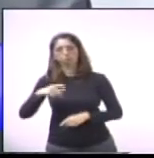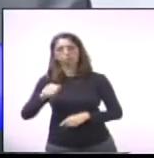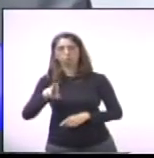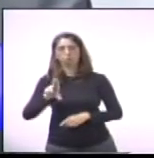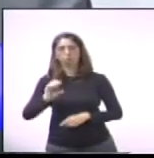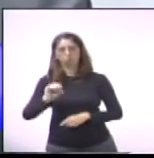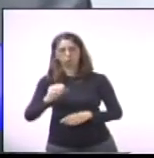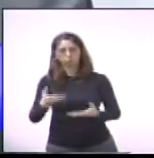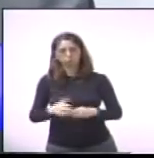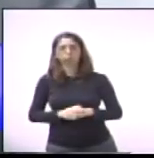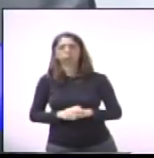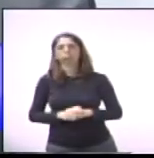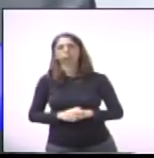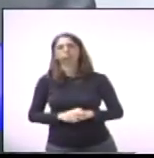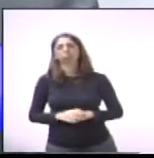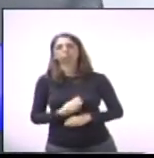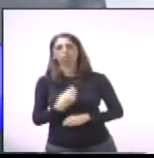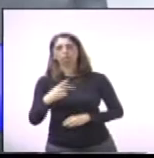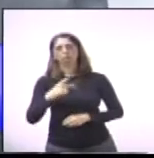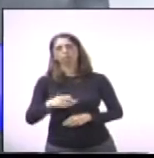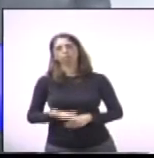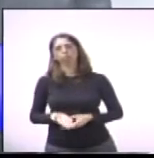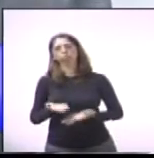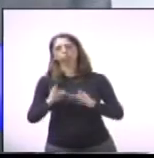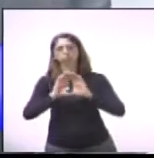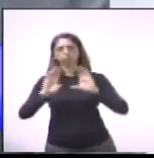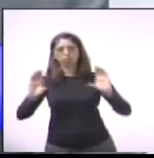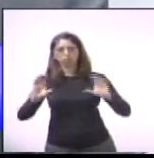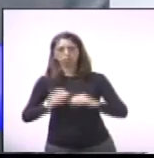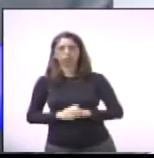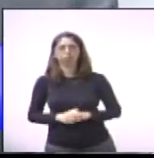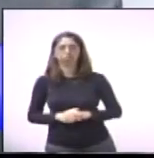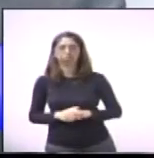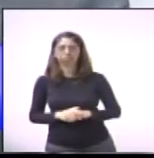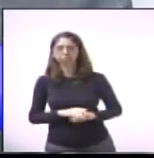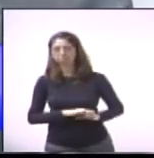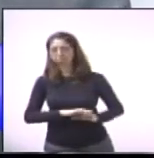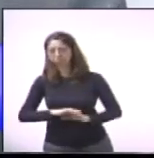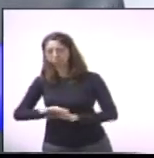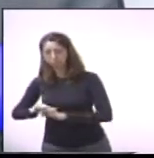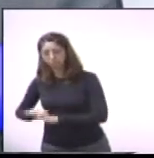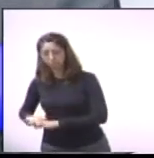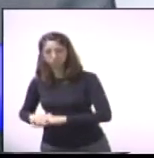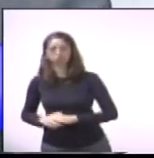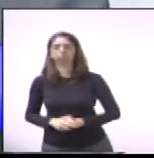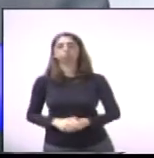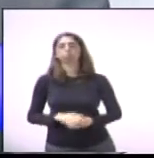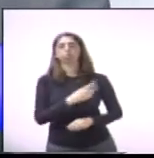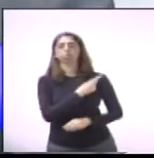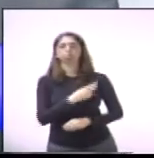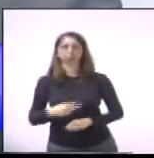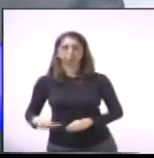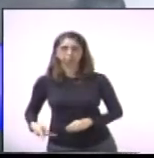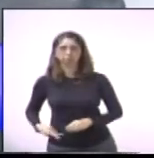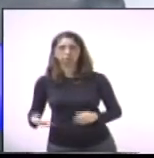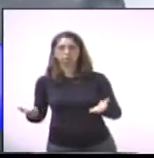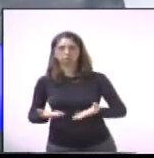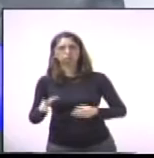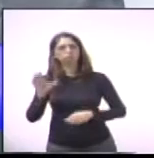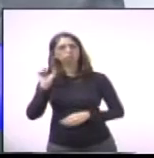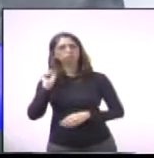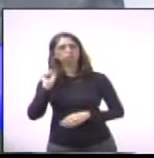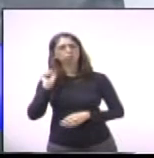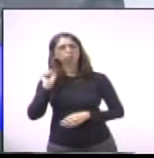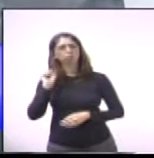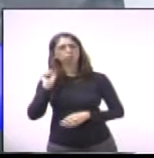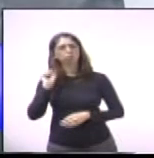estava ouvindo os colegas e mesmo antes da sessão, os pontos principais,